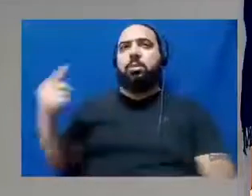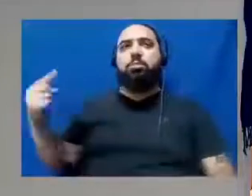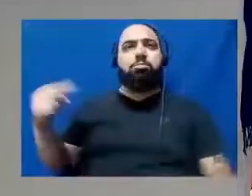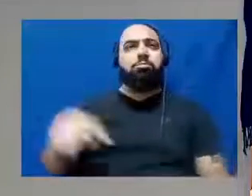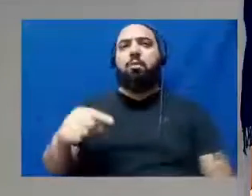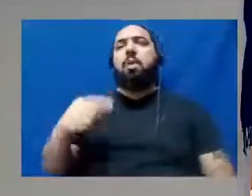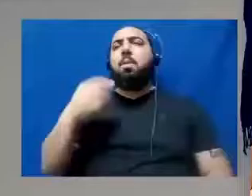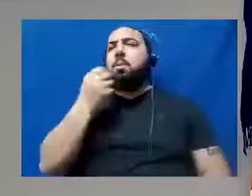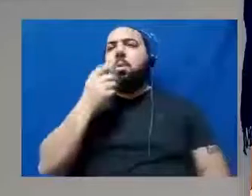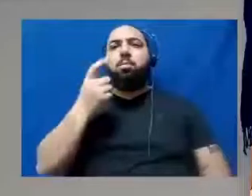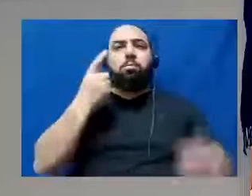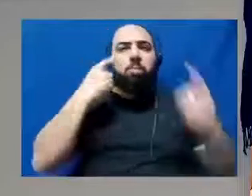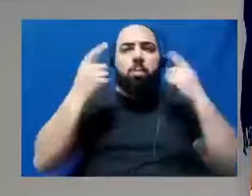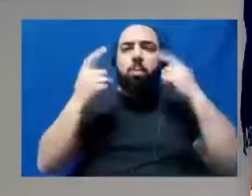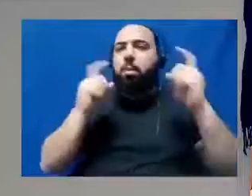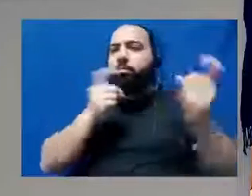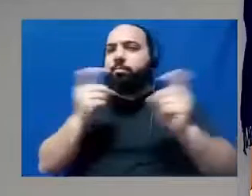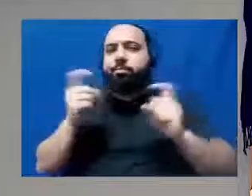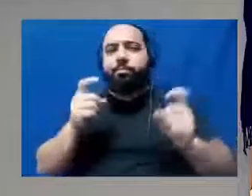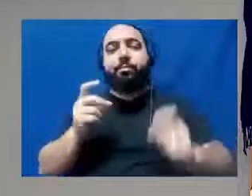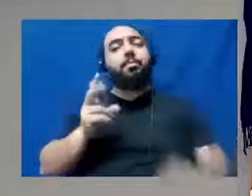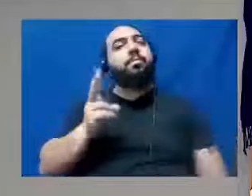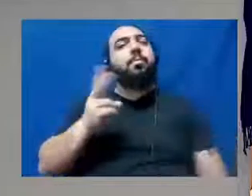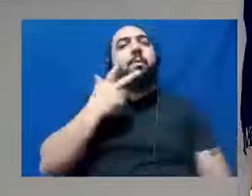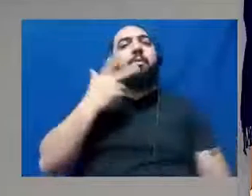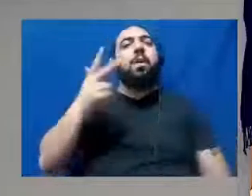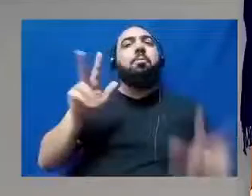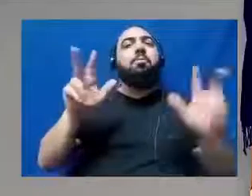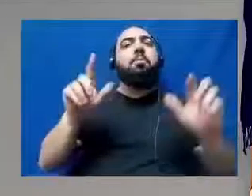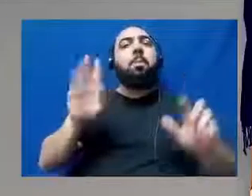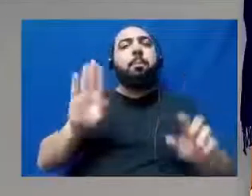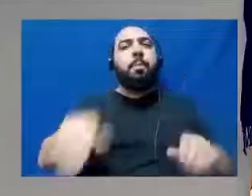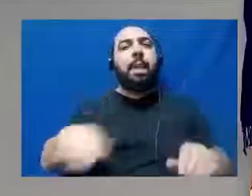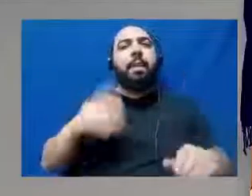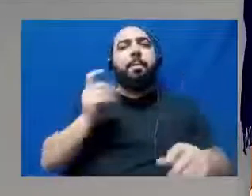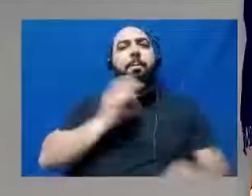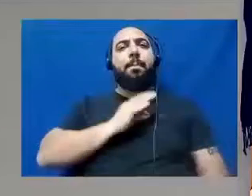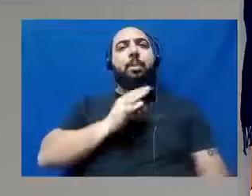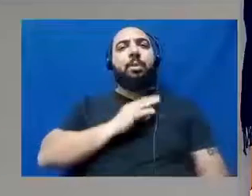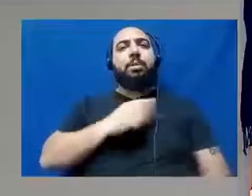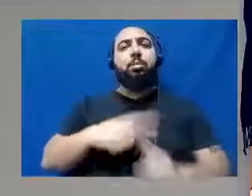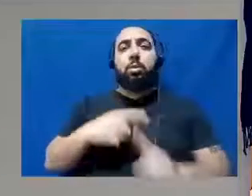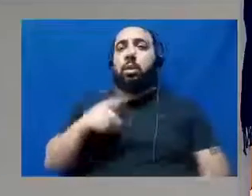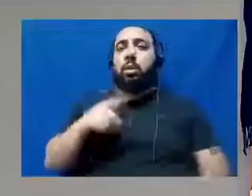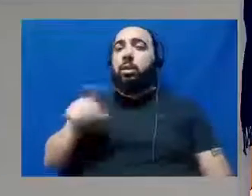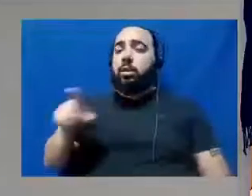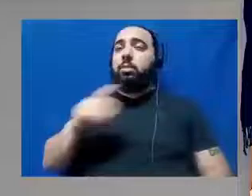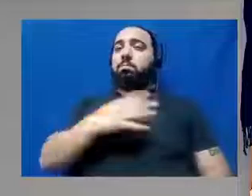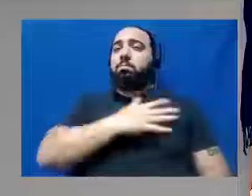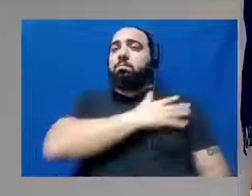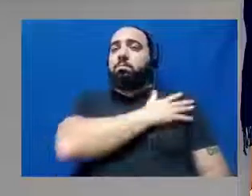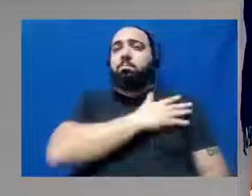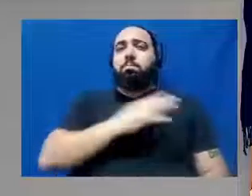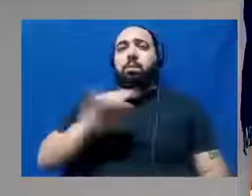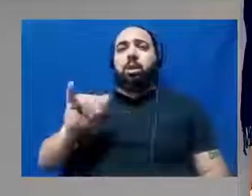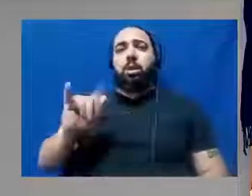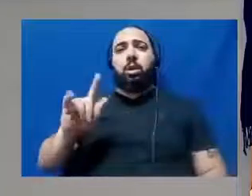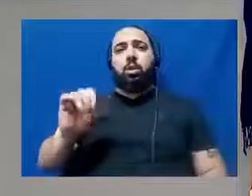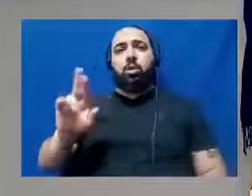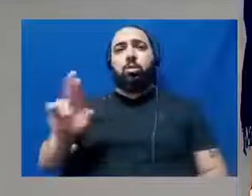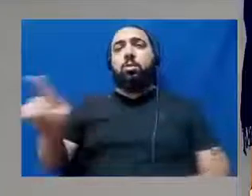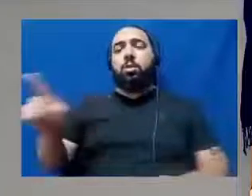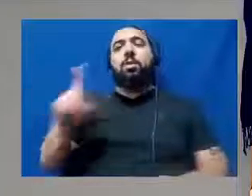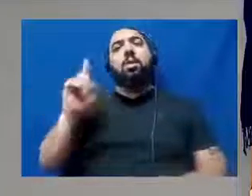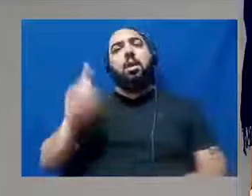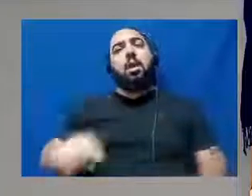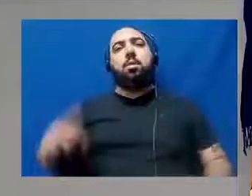Por que eu sempre falo bem da nossa Polícia Militar? Porque o comandante Igor e os seus comandados, eles prestam serviço de excelência no nosso